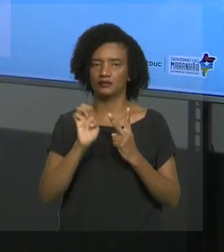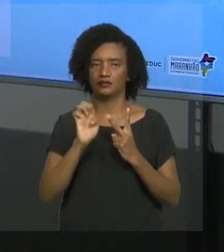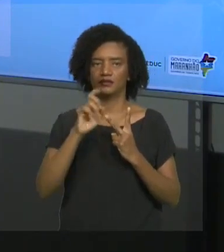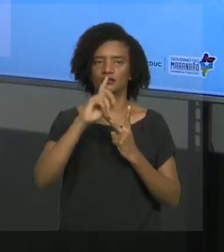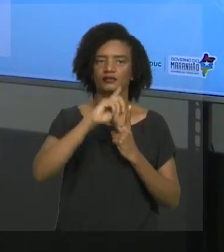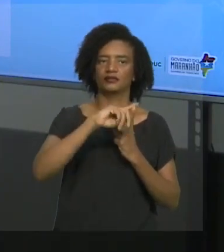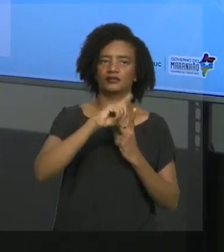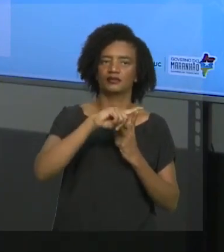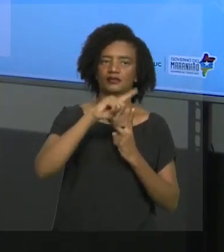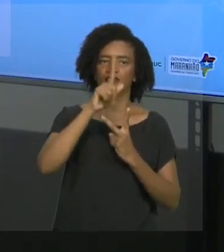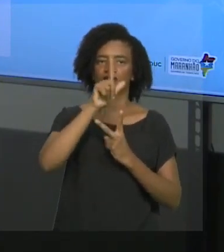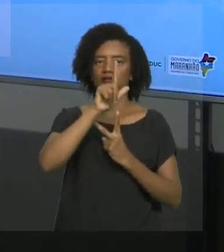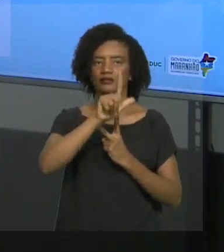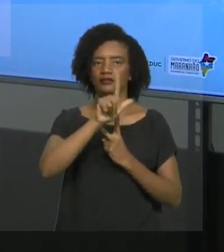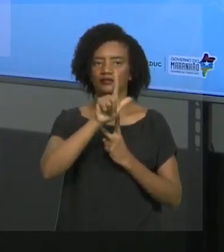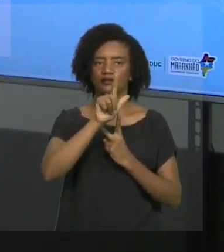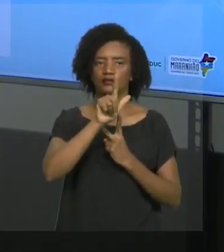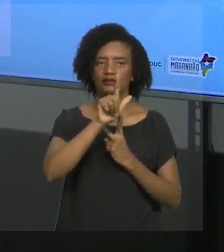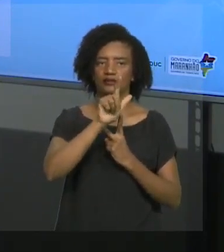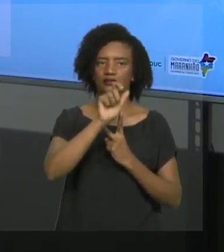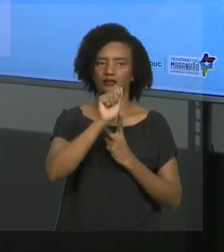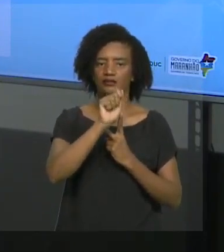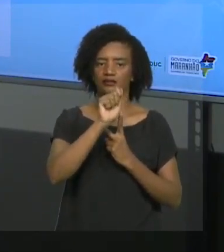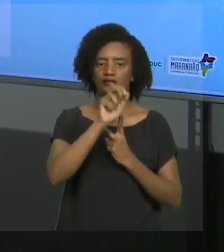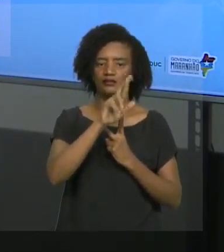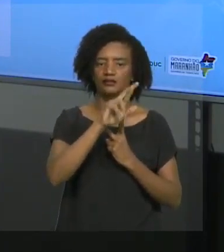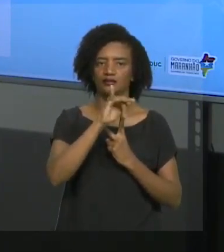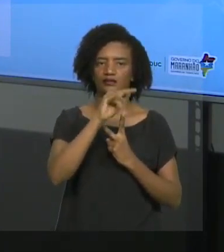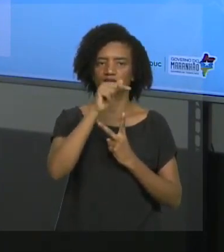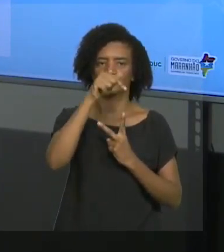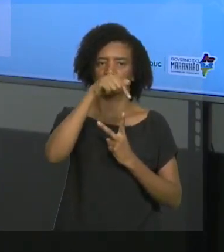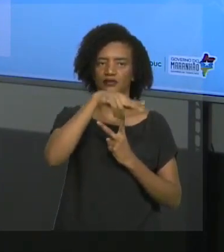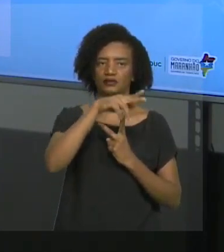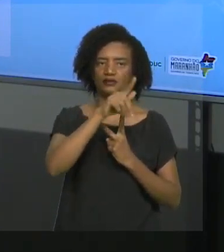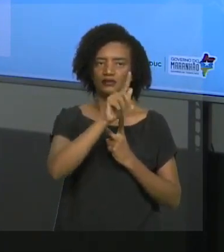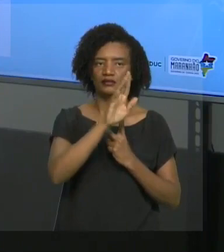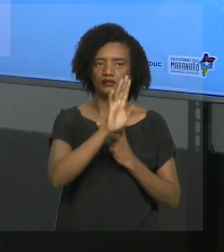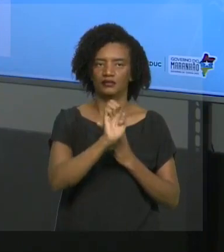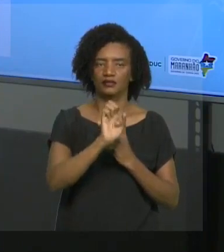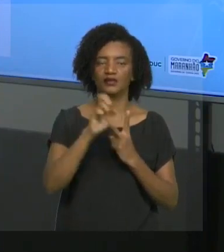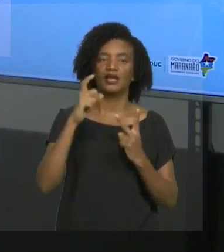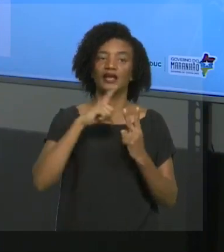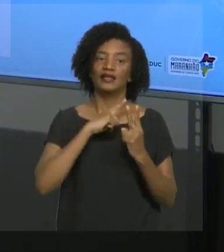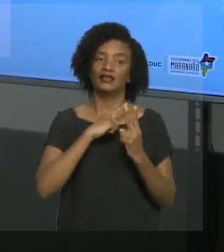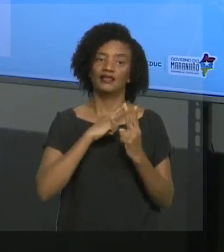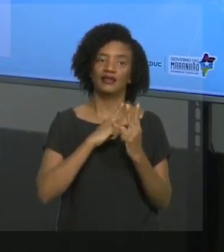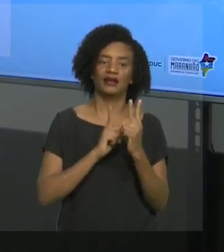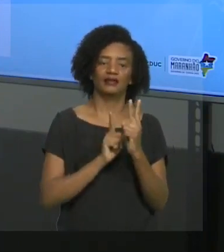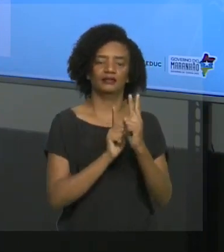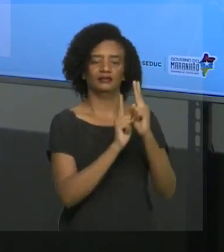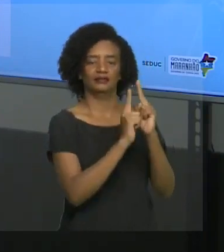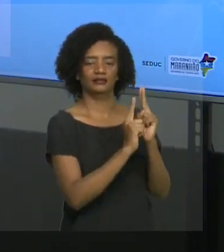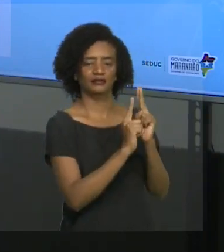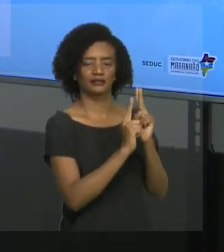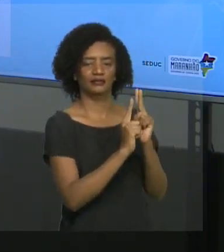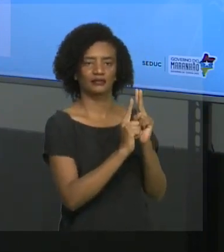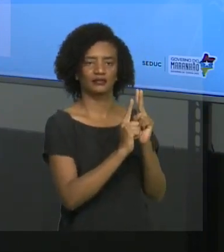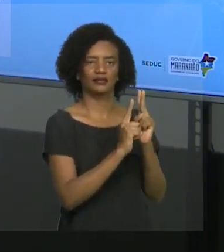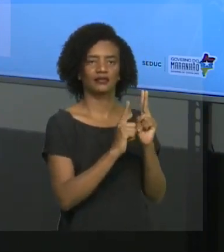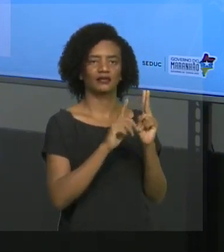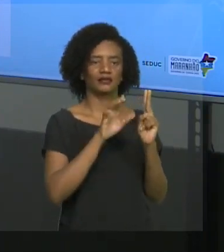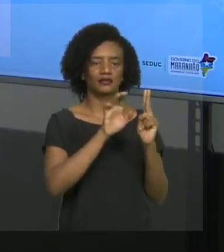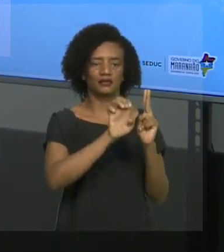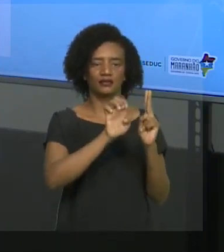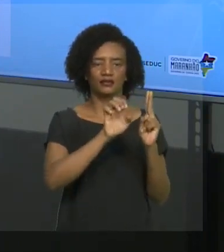Então, o que é que esse epiglote vai fazer? É uma abertura. Um tampão aqui. Quando a gente vai digerir e engolir alguma